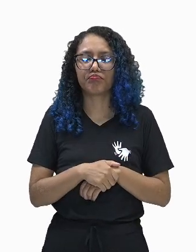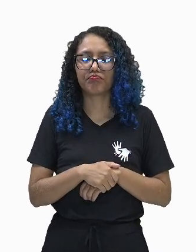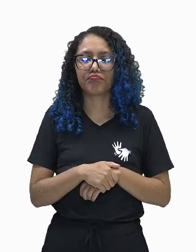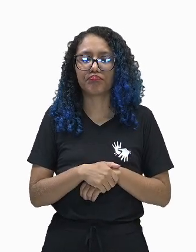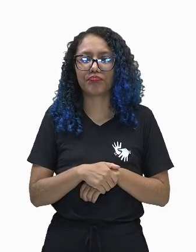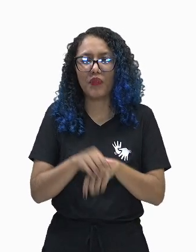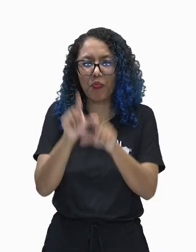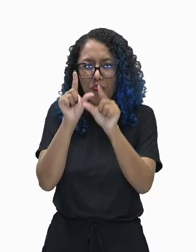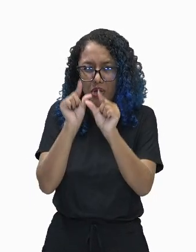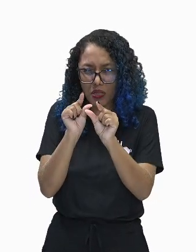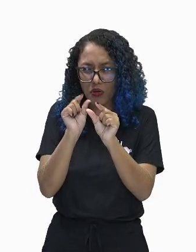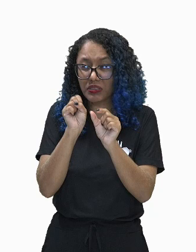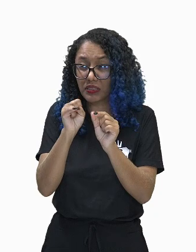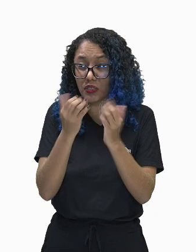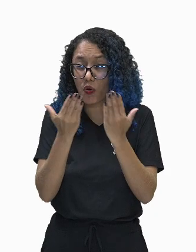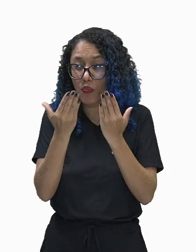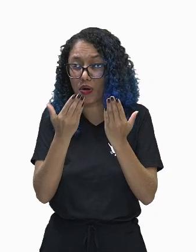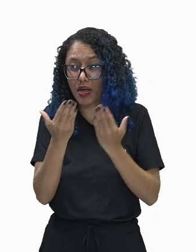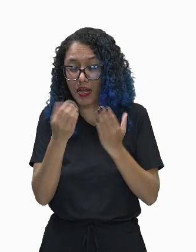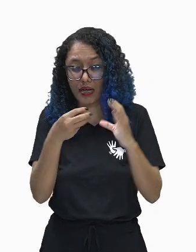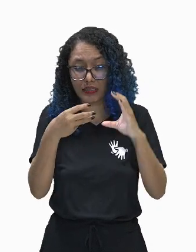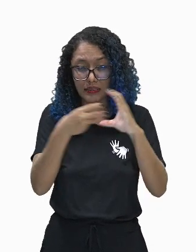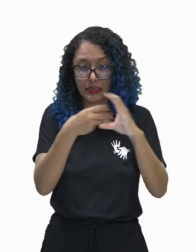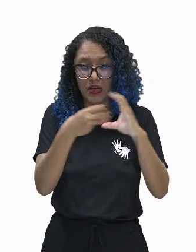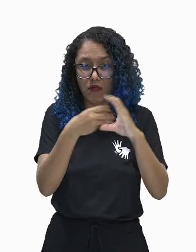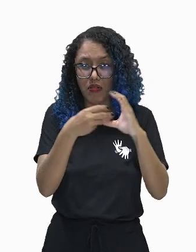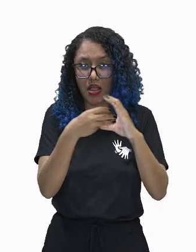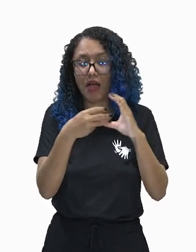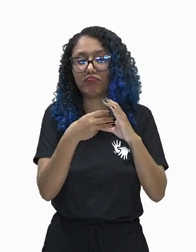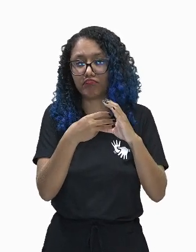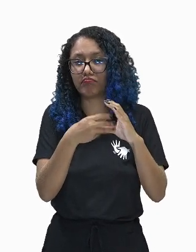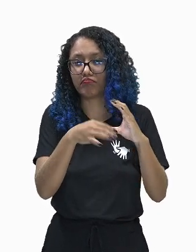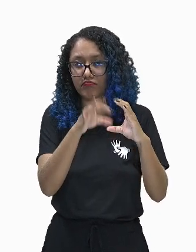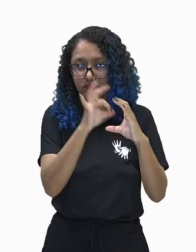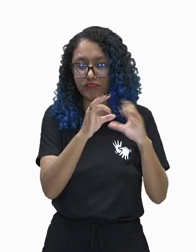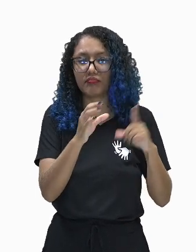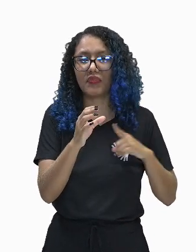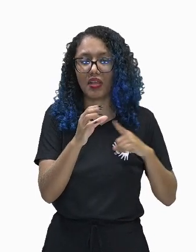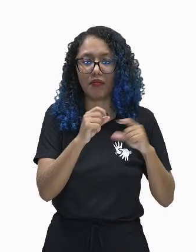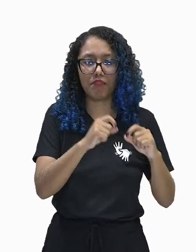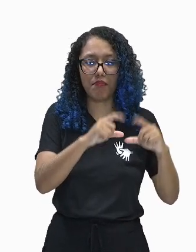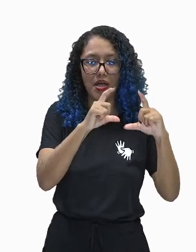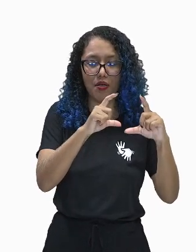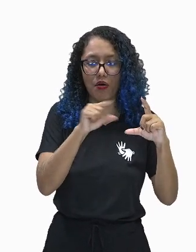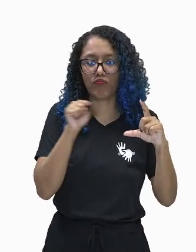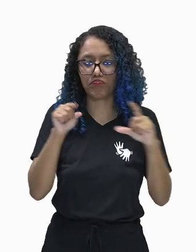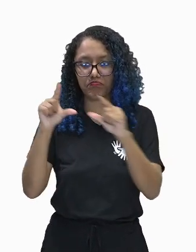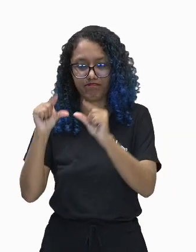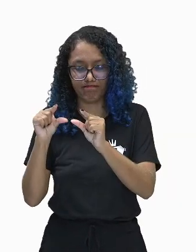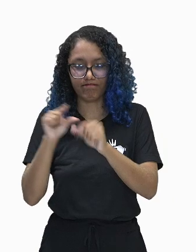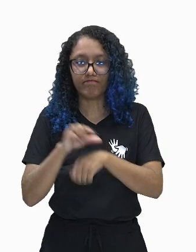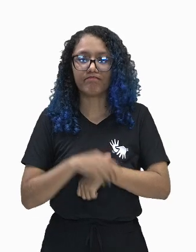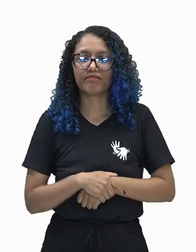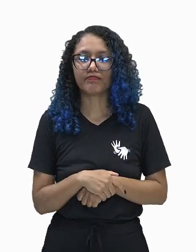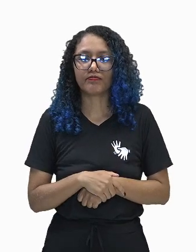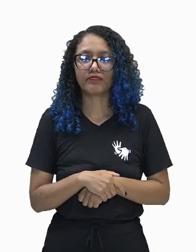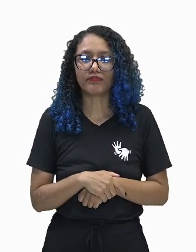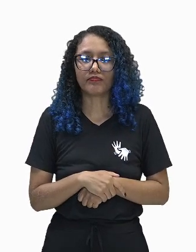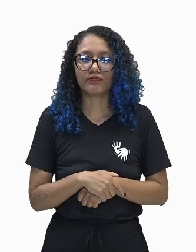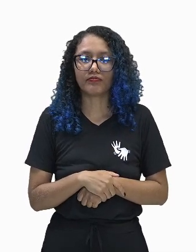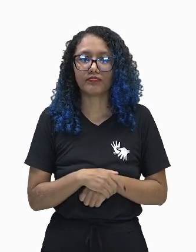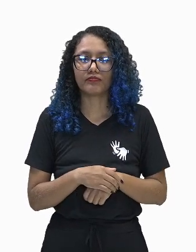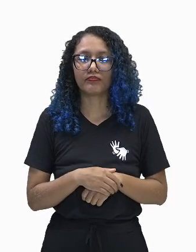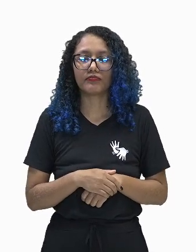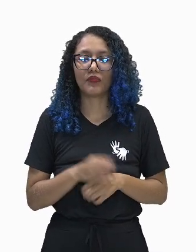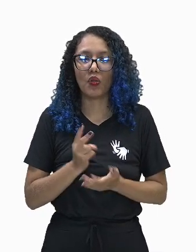microscópio, se comparado com uma célula eucarionte. Dando continuidade aí, nós temos